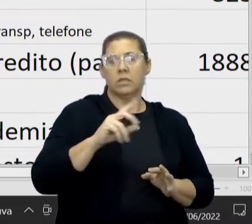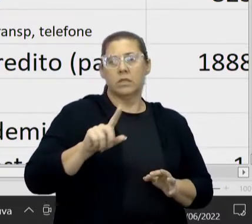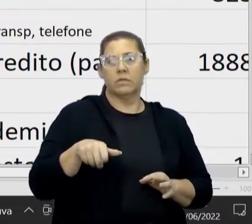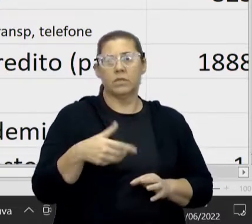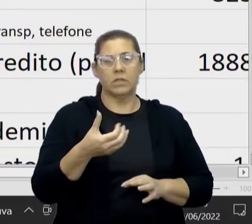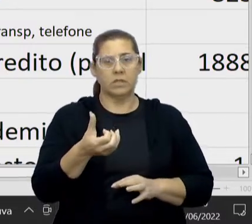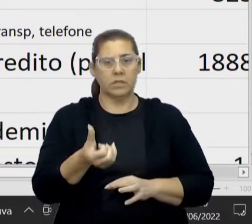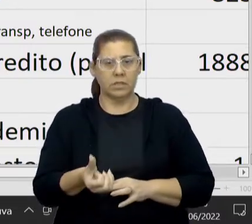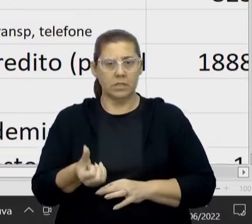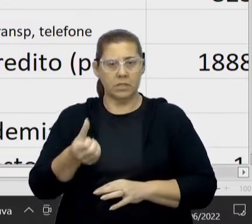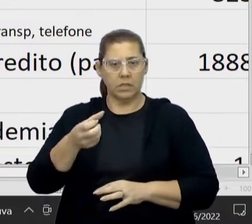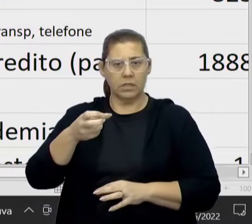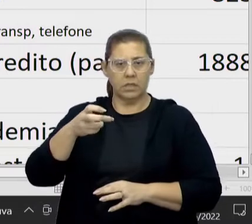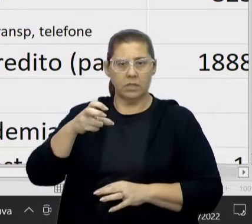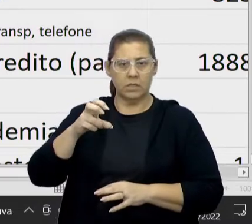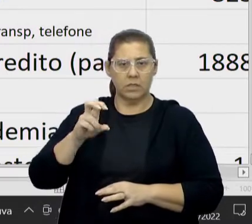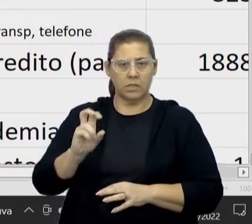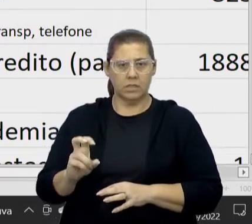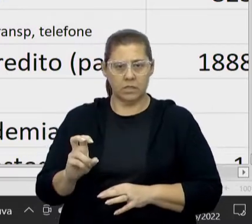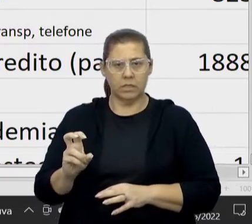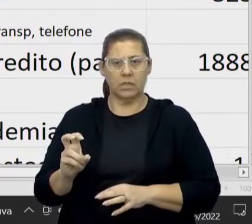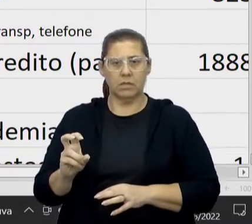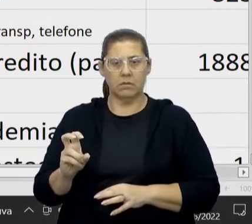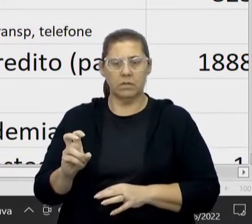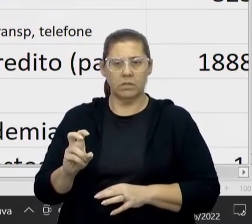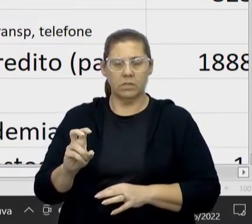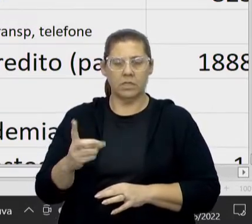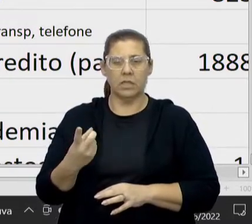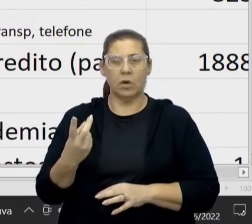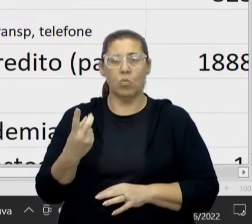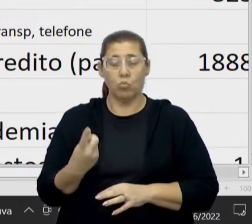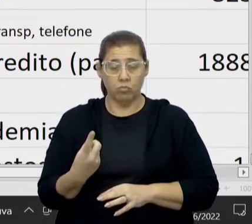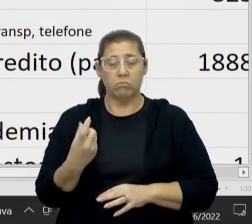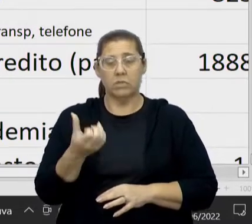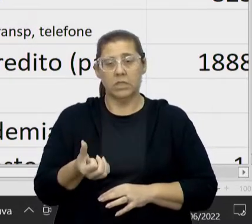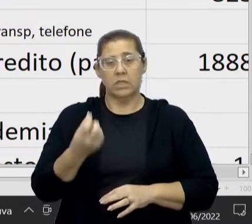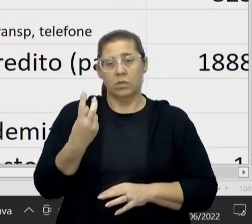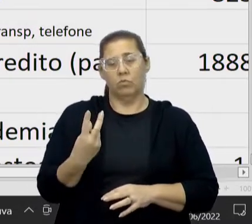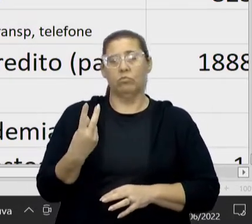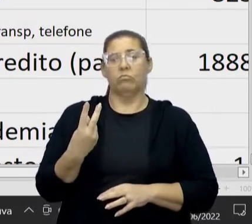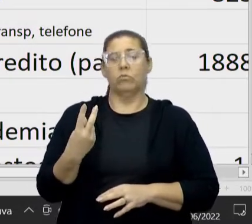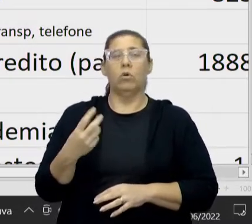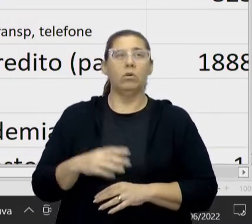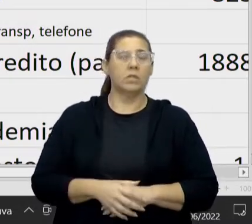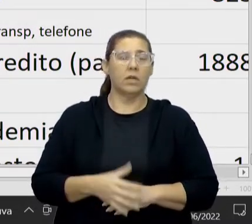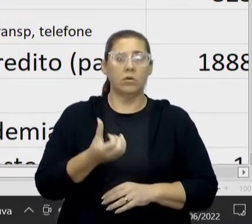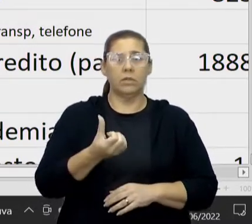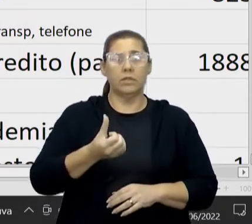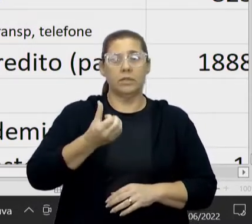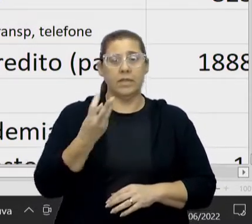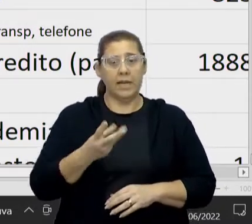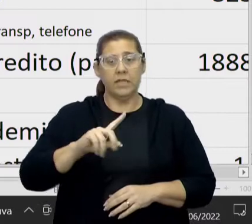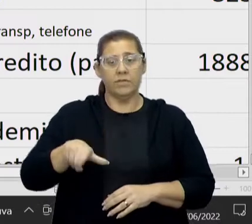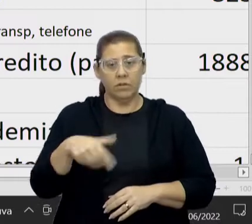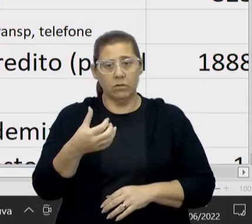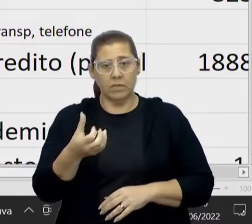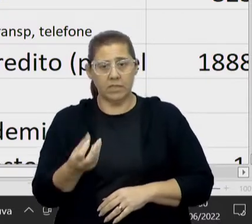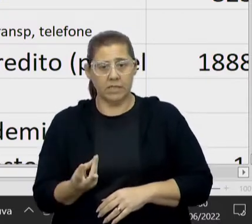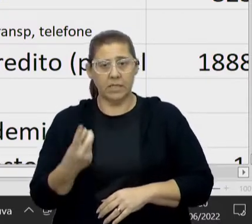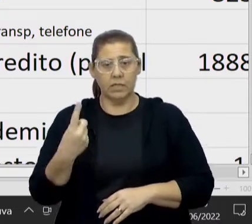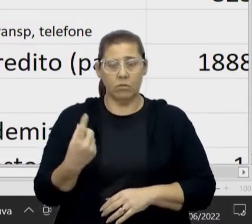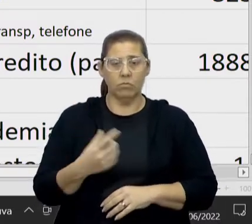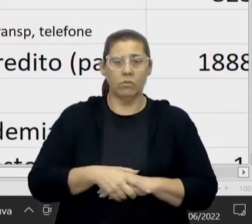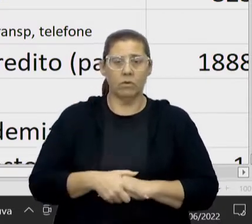,61... É isso mesmo? 3,61... Ao contrário. 3